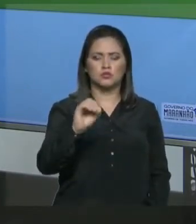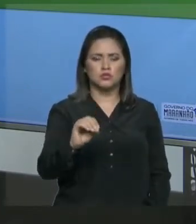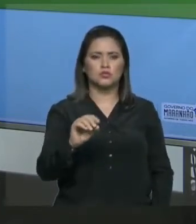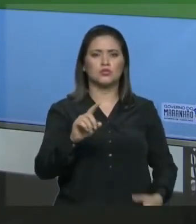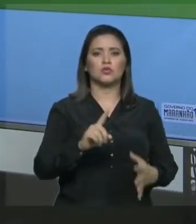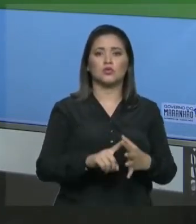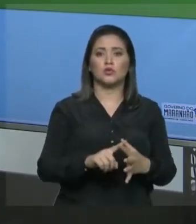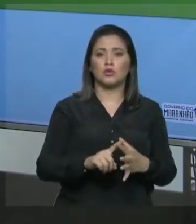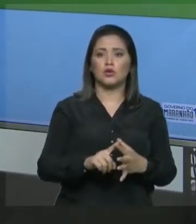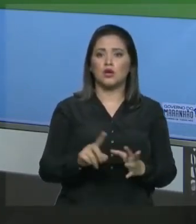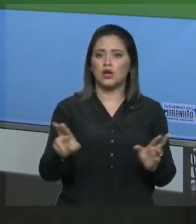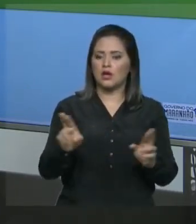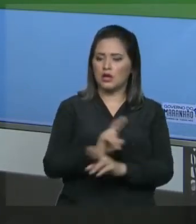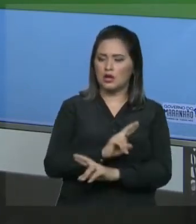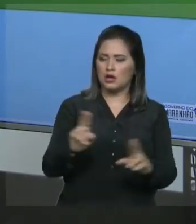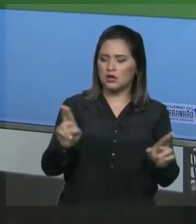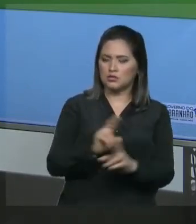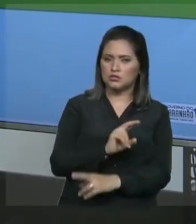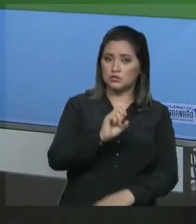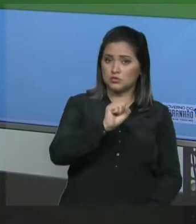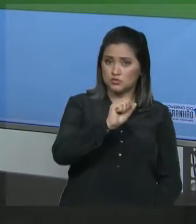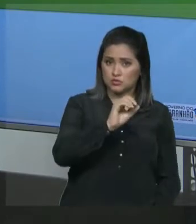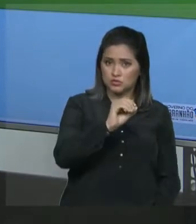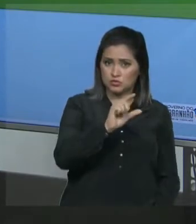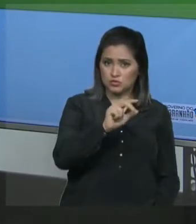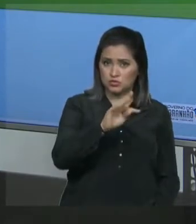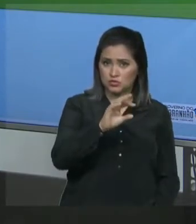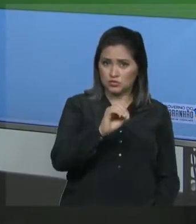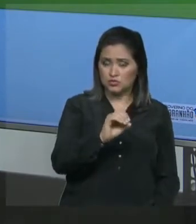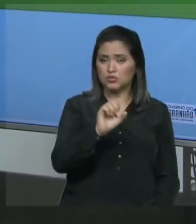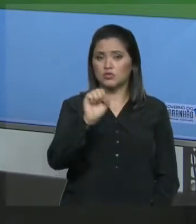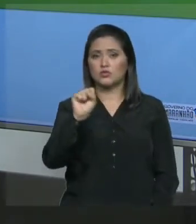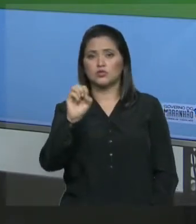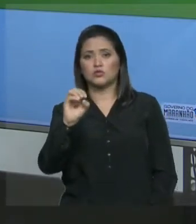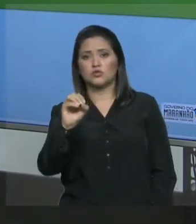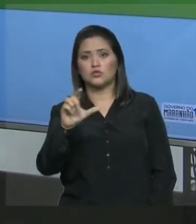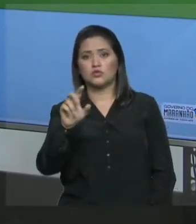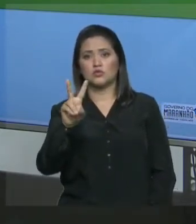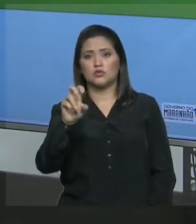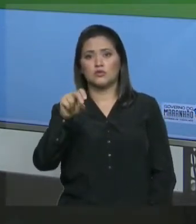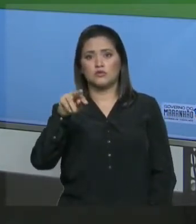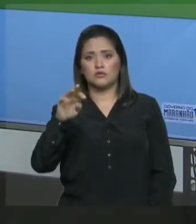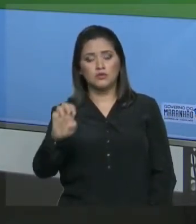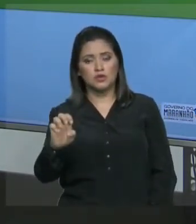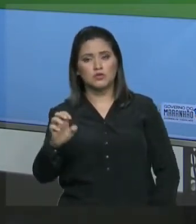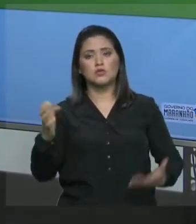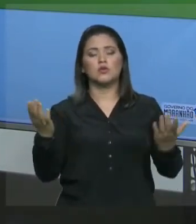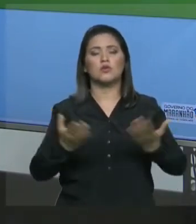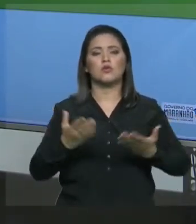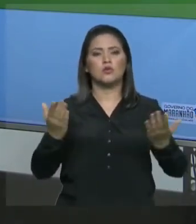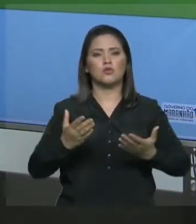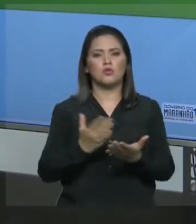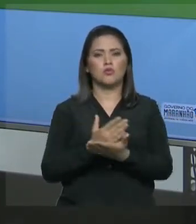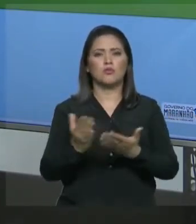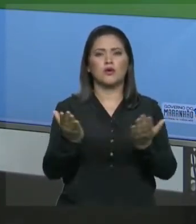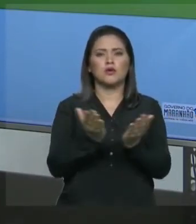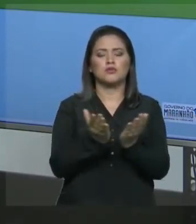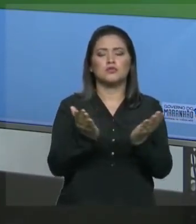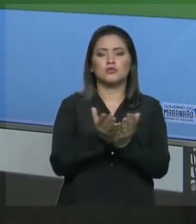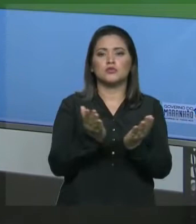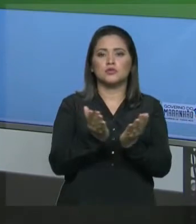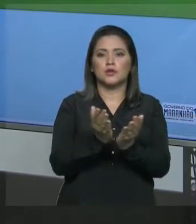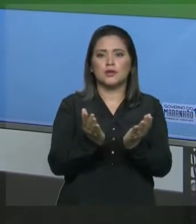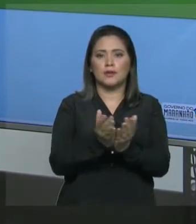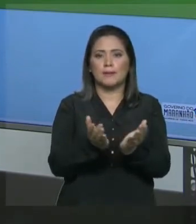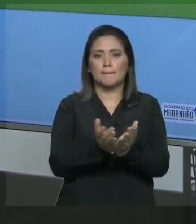soluto-solvente, foi o nosso estudo da nossa última aula e hoje nós vamos começar a estudar as concentrações das